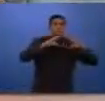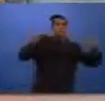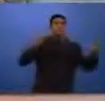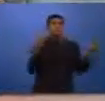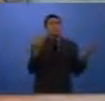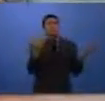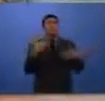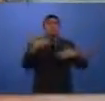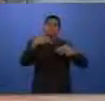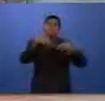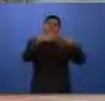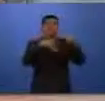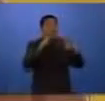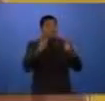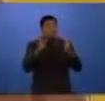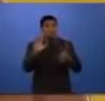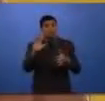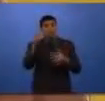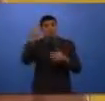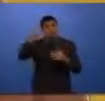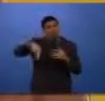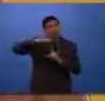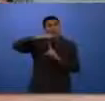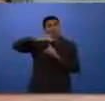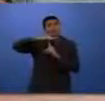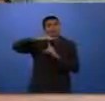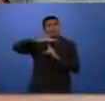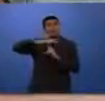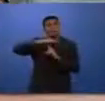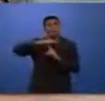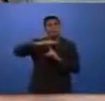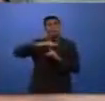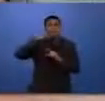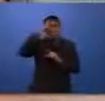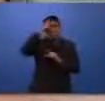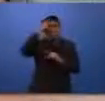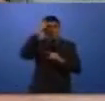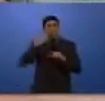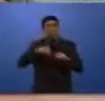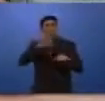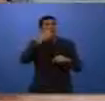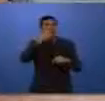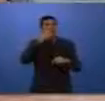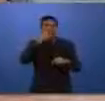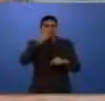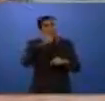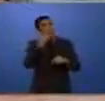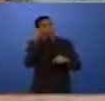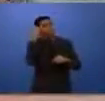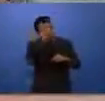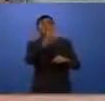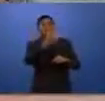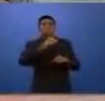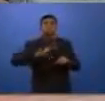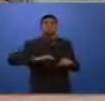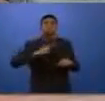ocorreram situações no estado do Paraná em que as pessoas puderam denunciar e contribuíram sobremaneira aí à